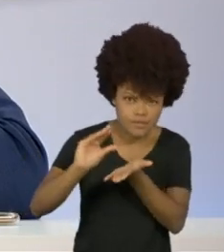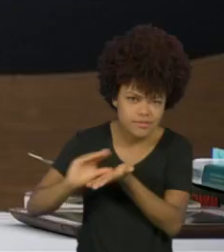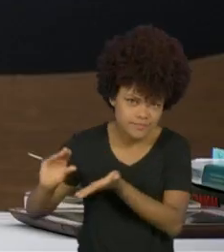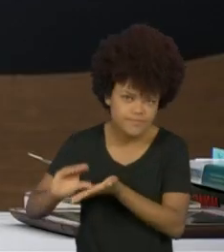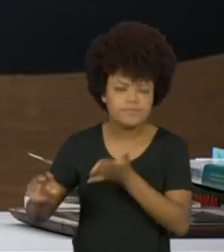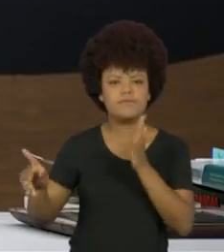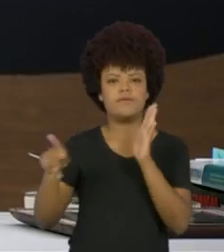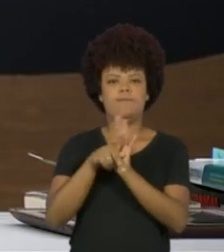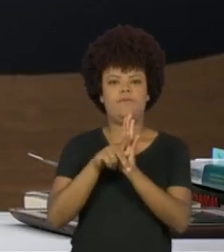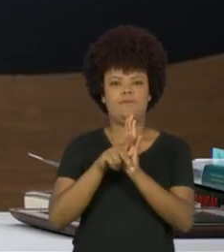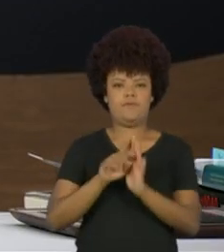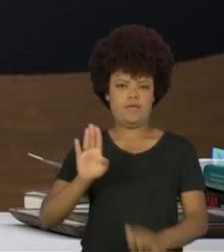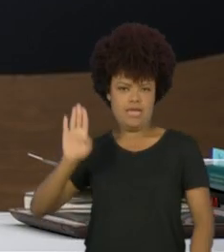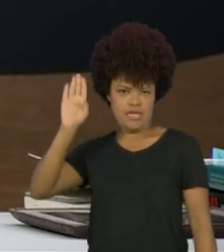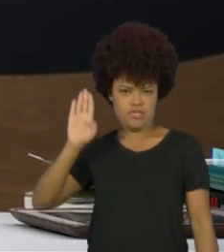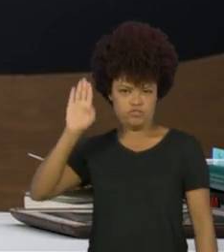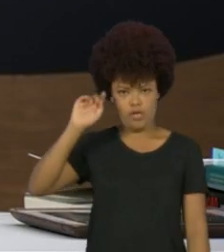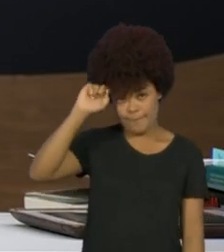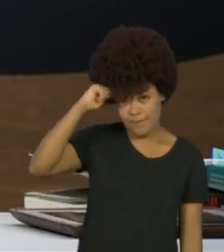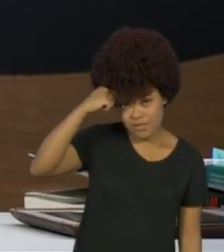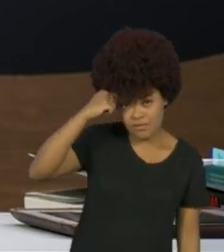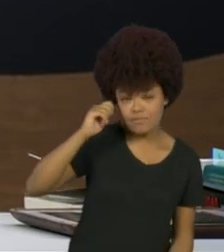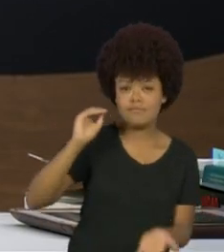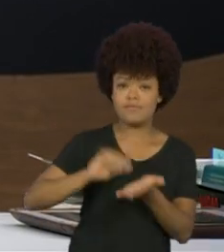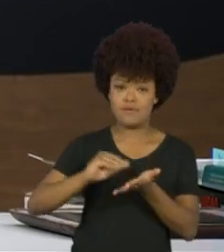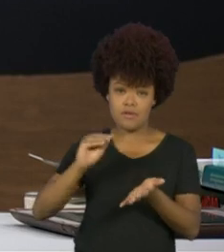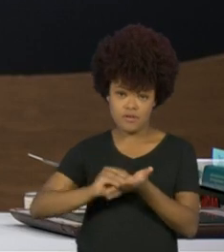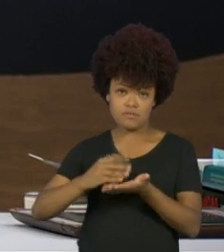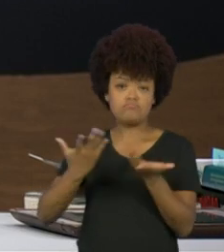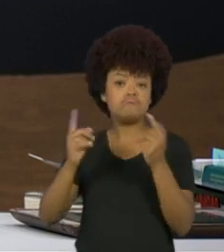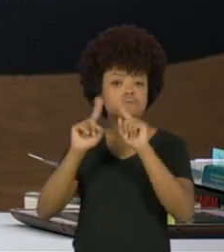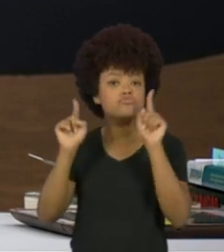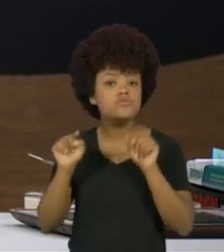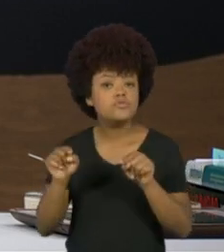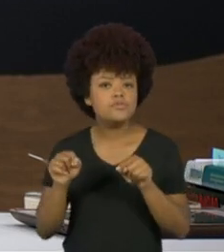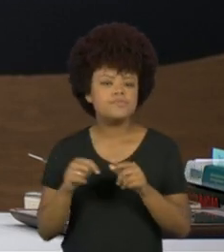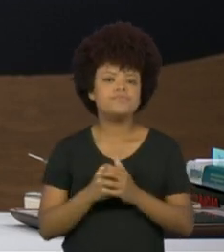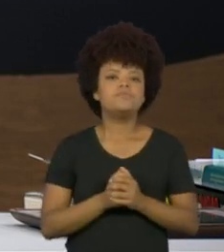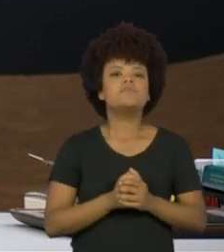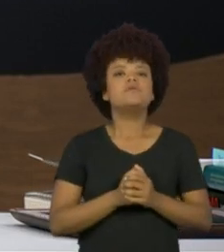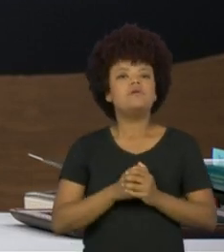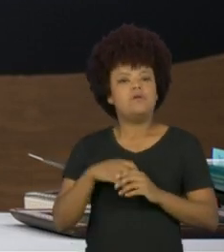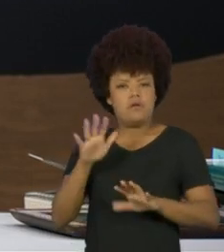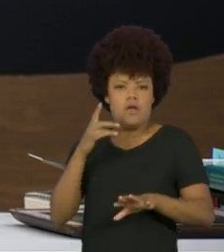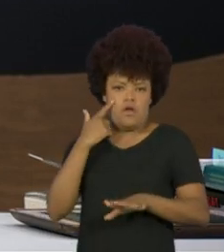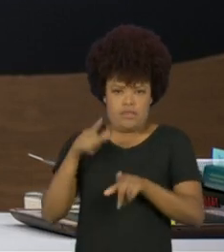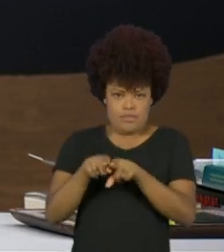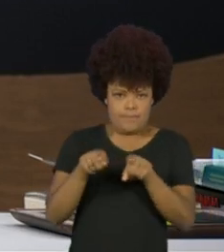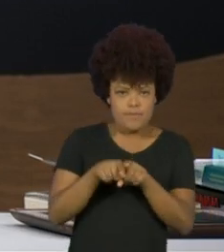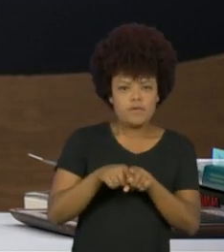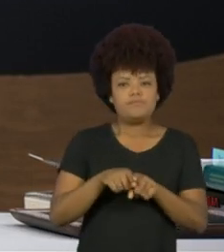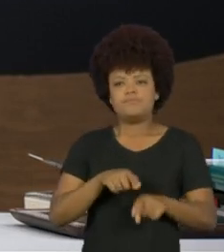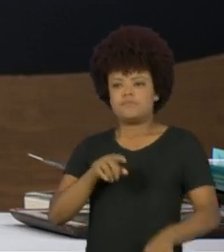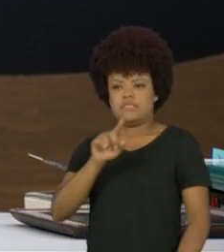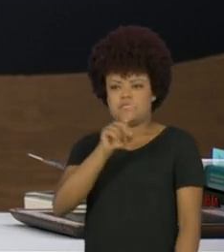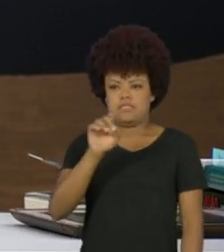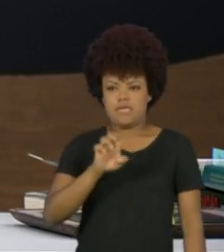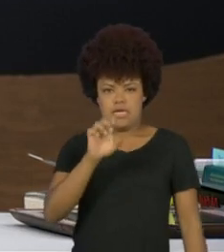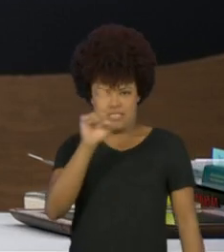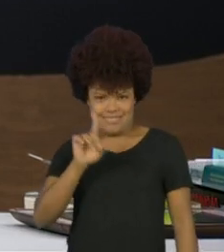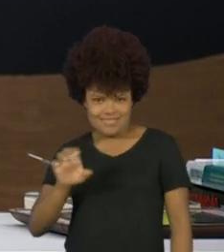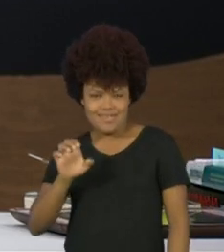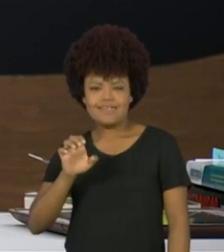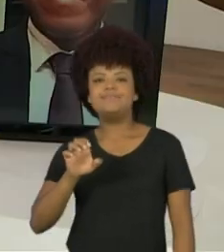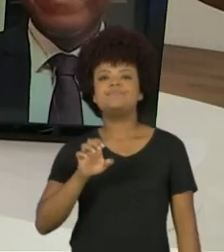Eu acho que é bom para a gente voltar na pergunta do Preto Zezé, porque ele fez questão de dizer que não é que ele está contra o movimento negro, afinal ele é um